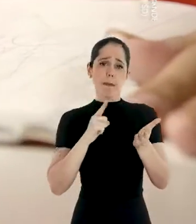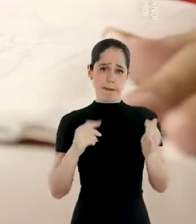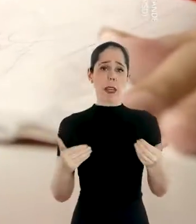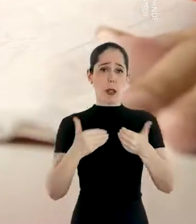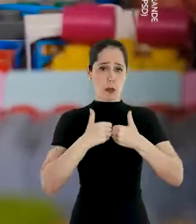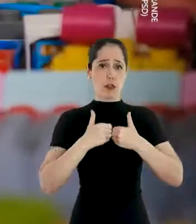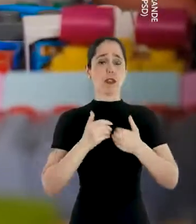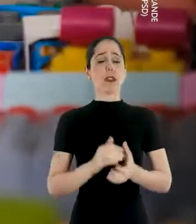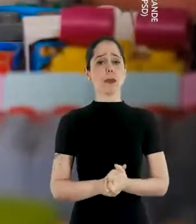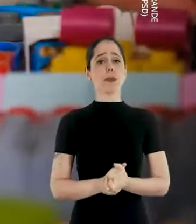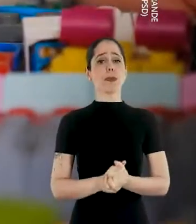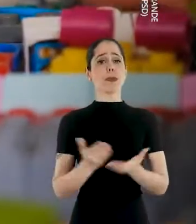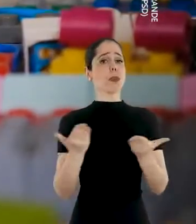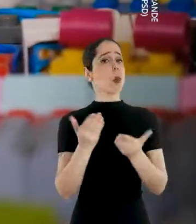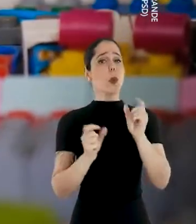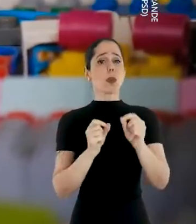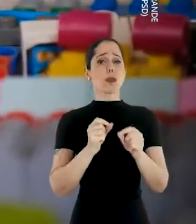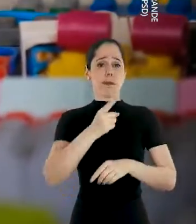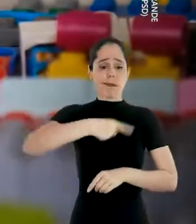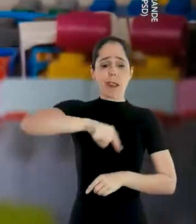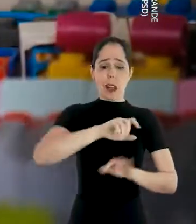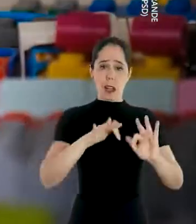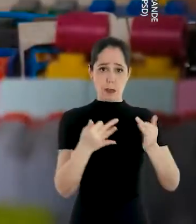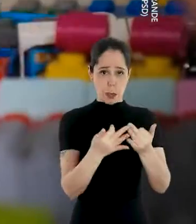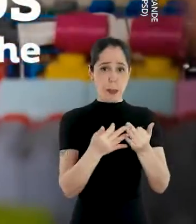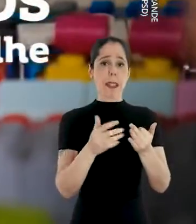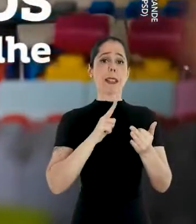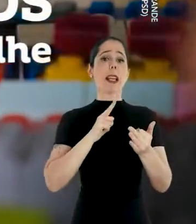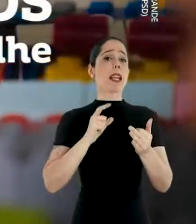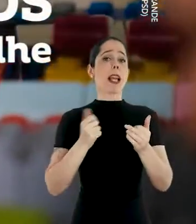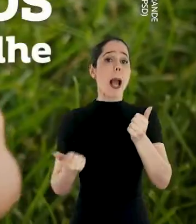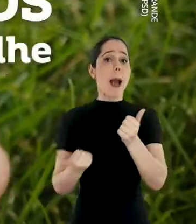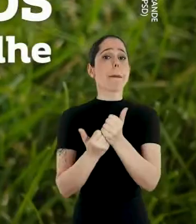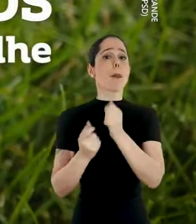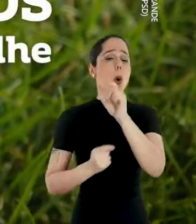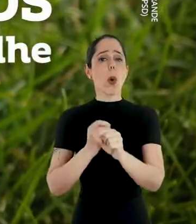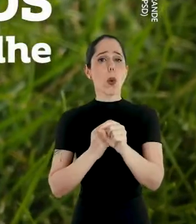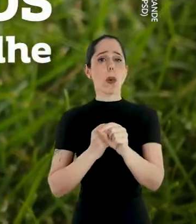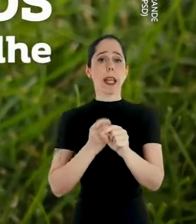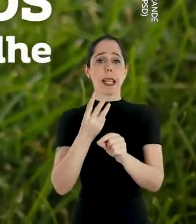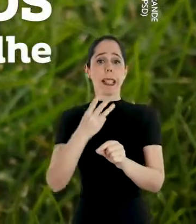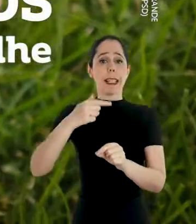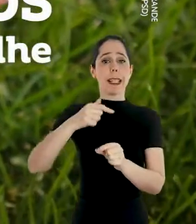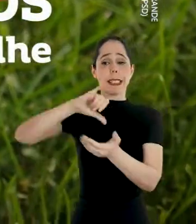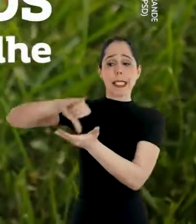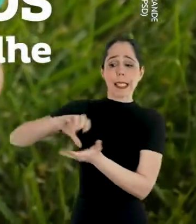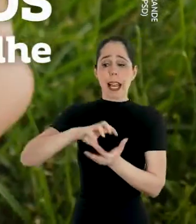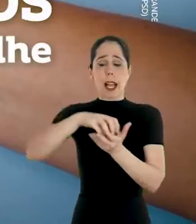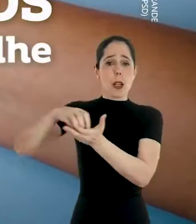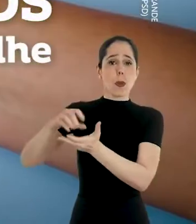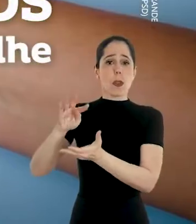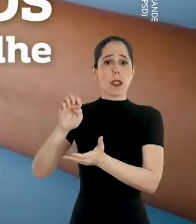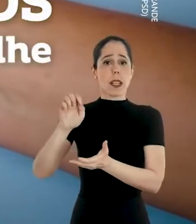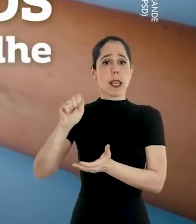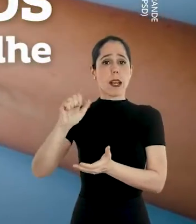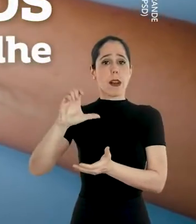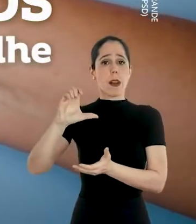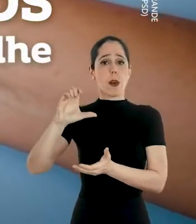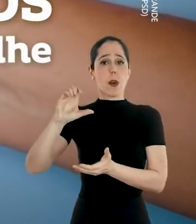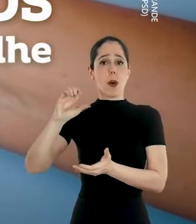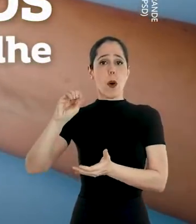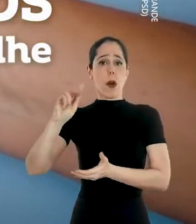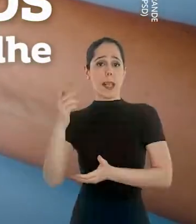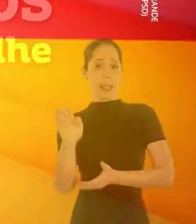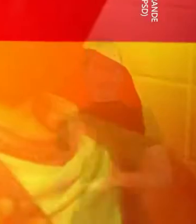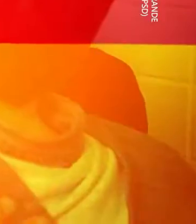atendimento para crianças com transtorno do espectro autista. Hoje, as famílias contam com o apoio de 37 centros